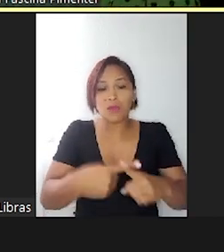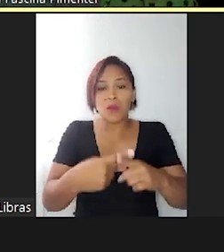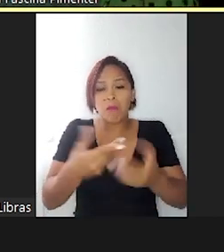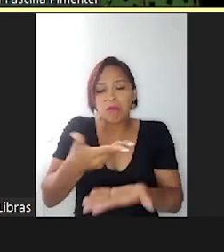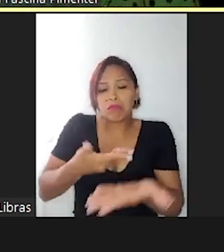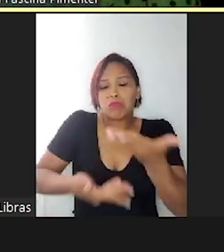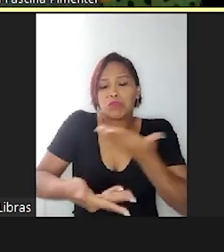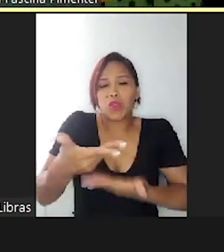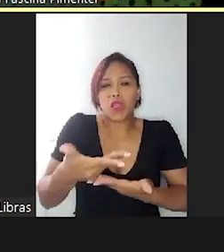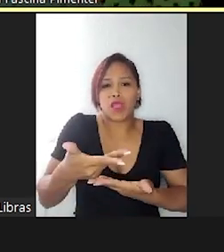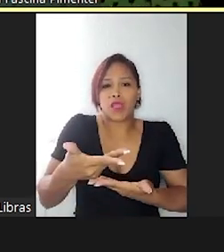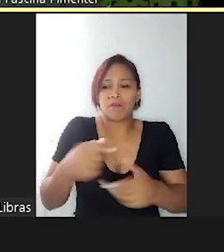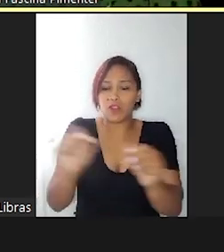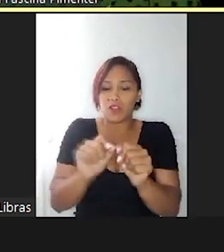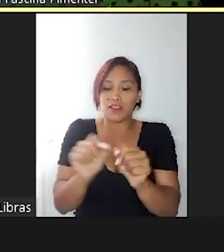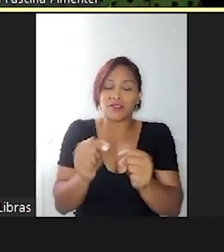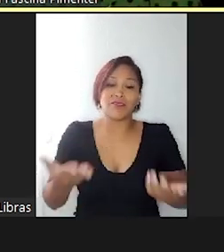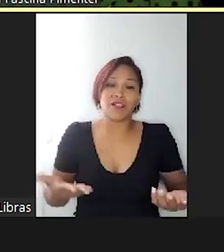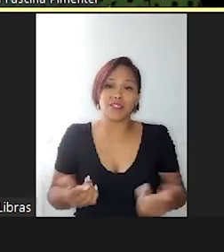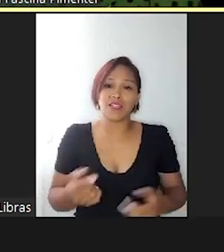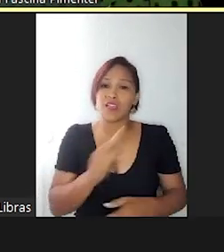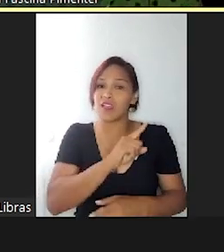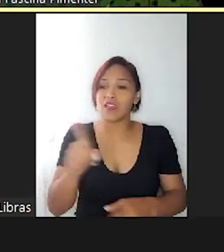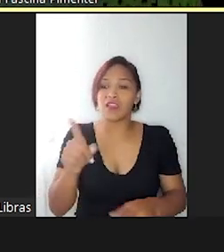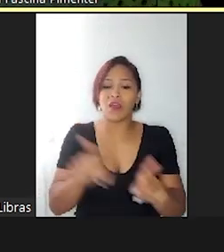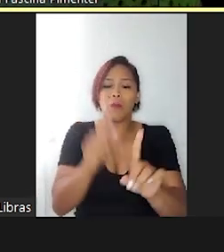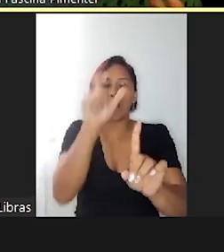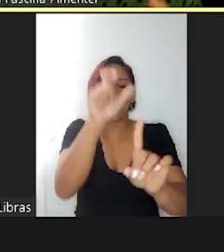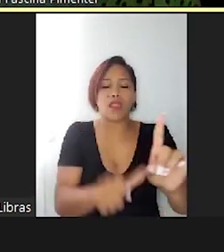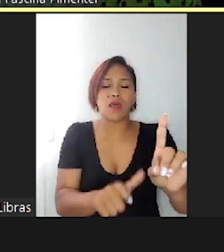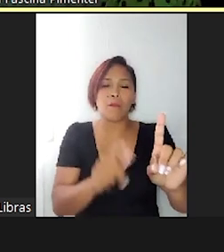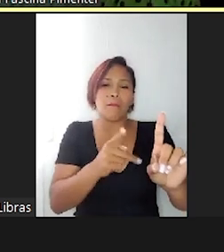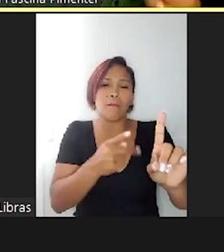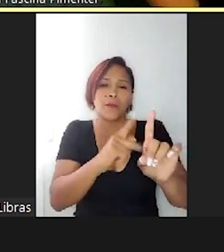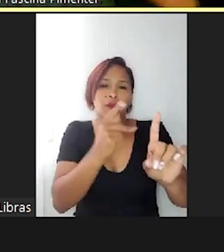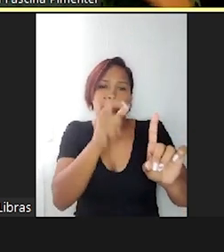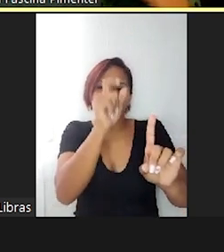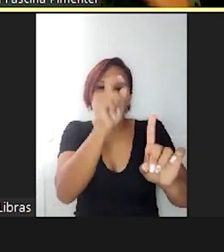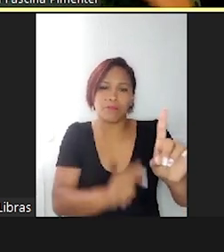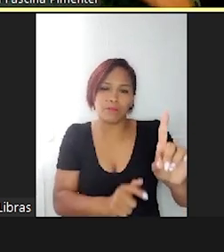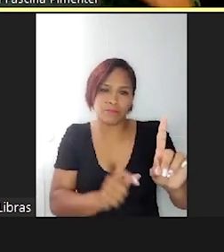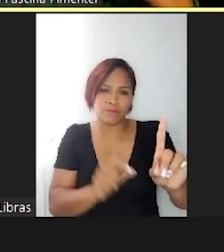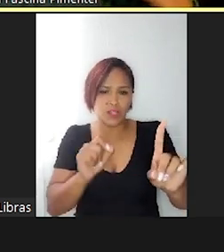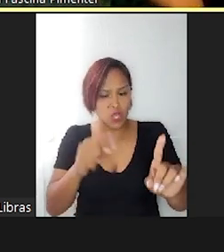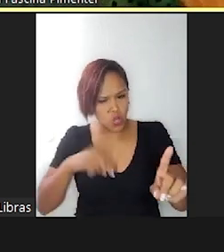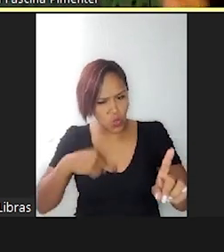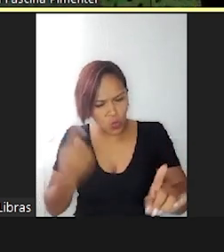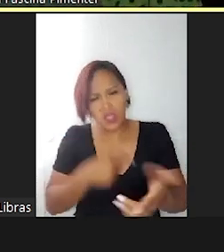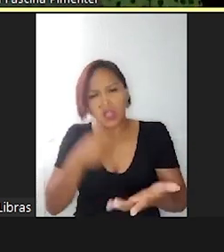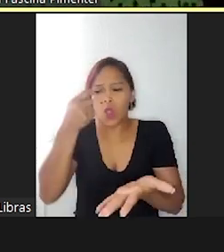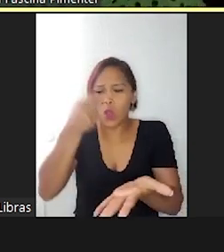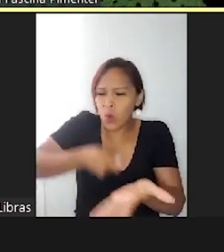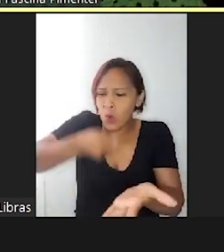fazem e não pelo que eles são. E quanto a gente é cobrado isso quando tem um diagnóstico